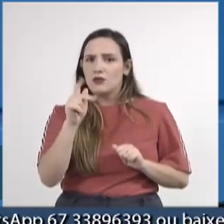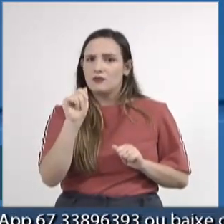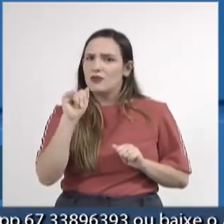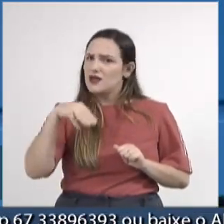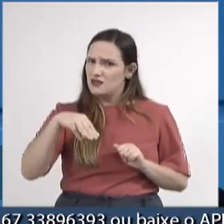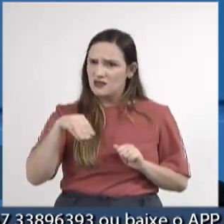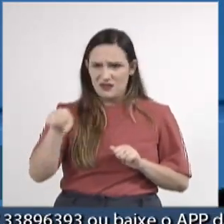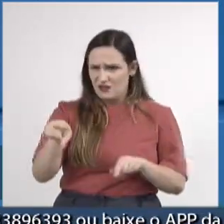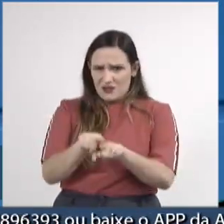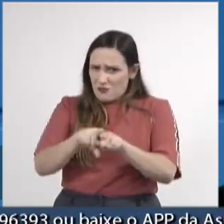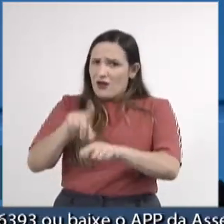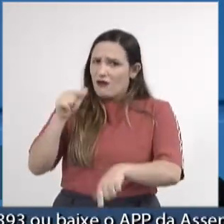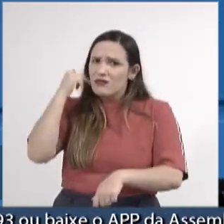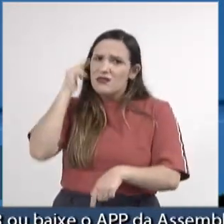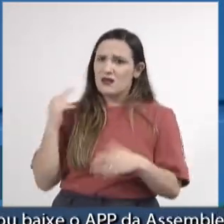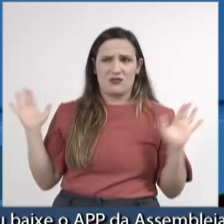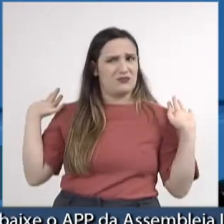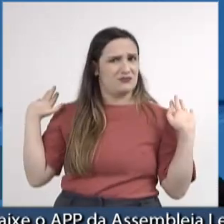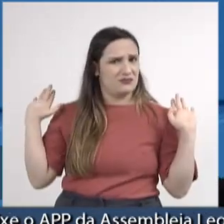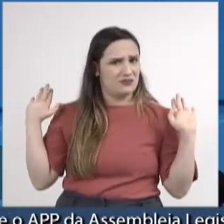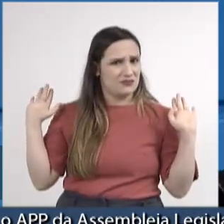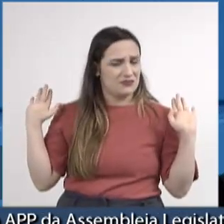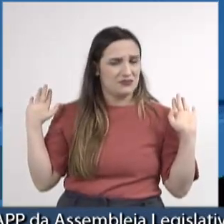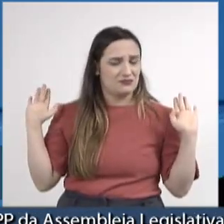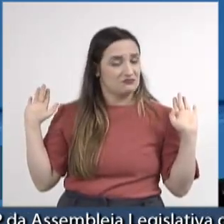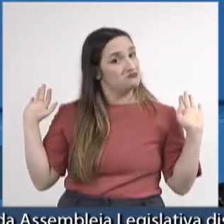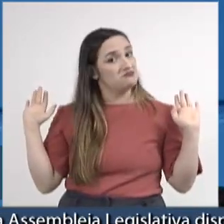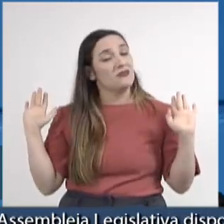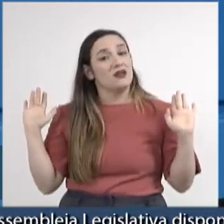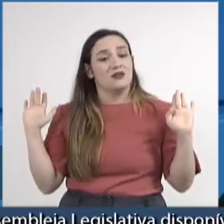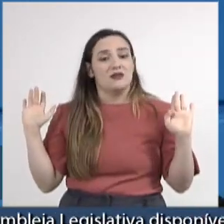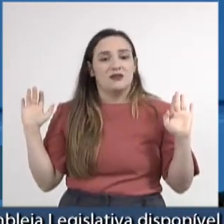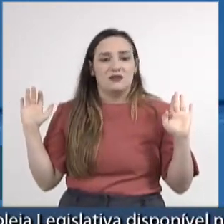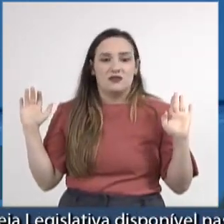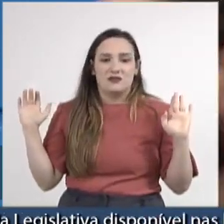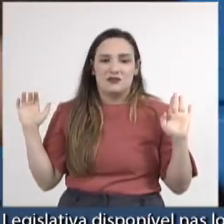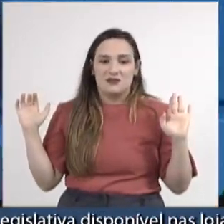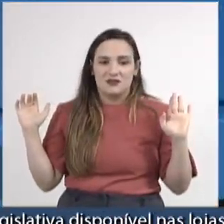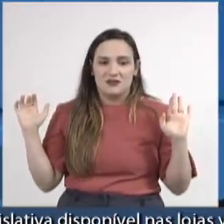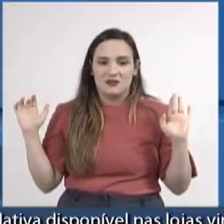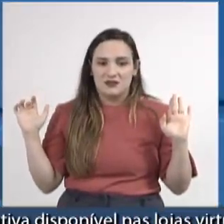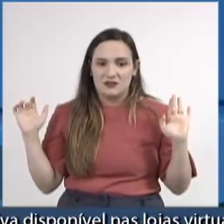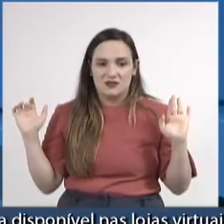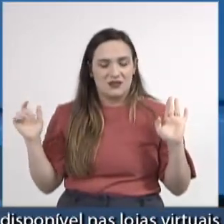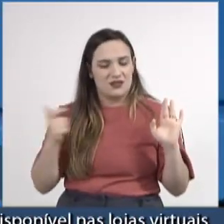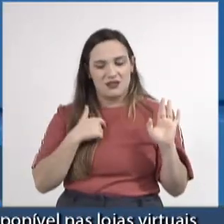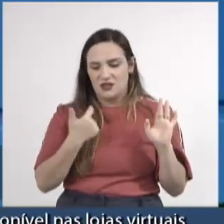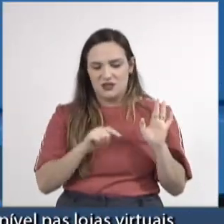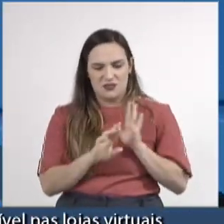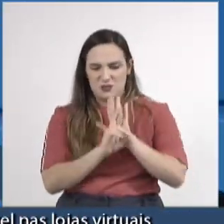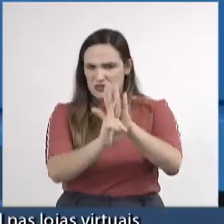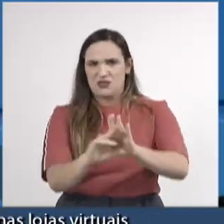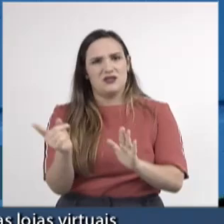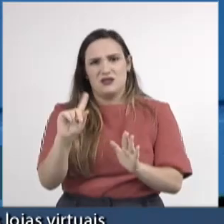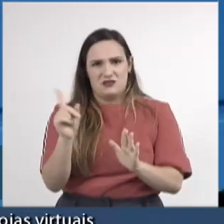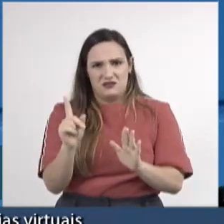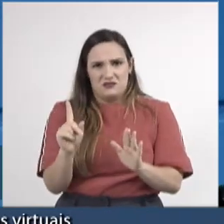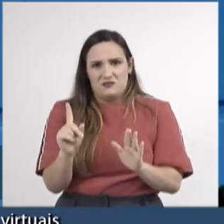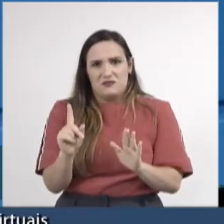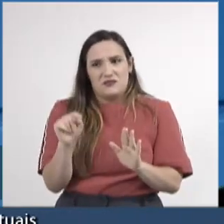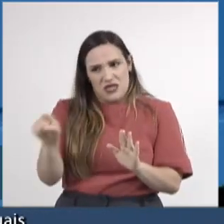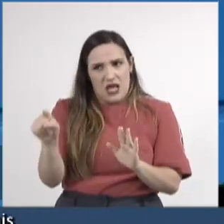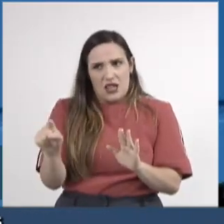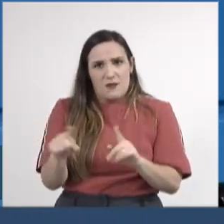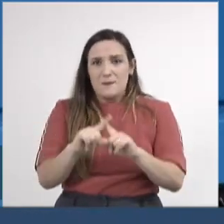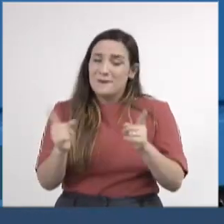é negro. Então, quero dizer à Vossa Excelência que eu não tenho aqui a carta para representá-lo nem para advogá-lo, mas eu não poderia